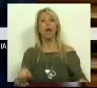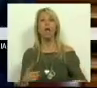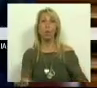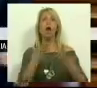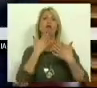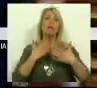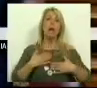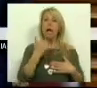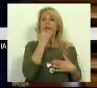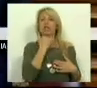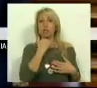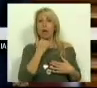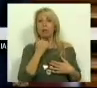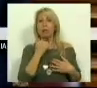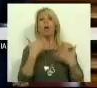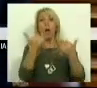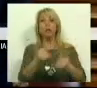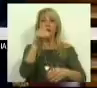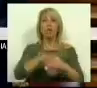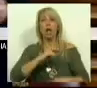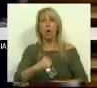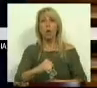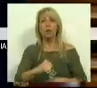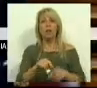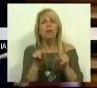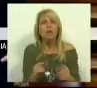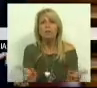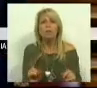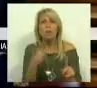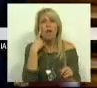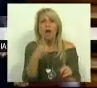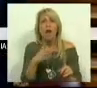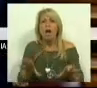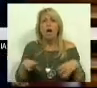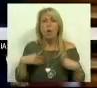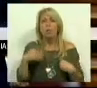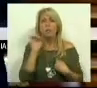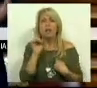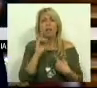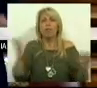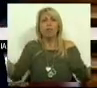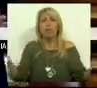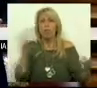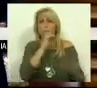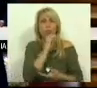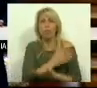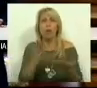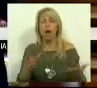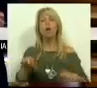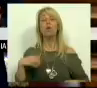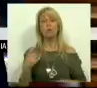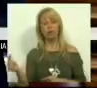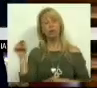satisfeitos para depois votarem contra, porque isso não é reconhecimento de mérito absolutamente nenhum. Os verdes estão aqui com grande